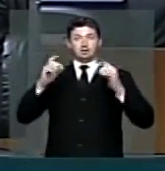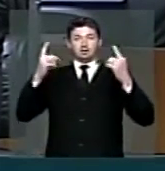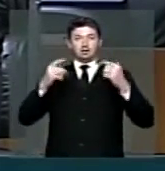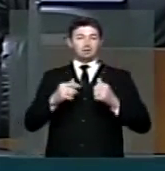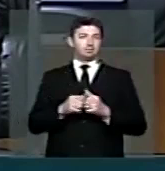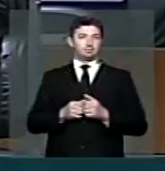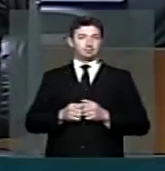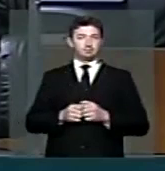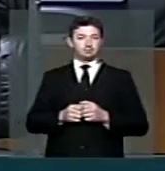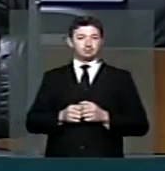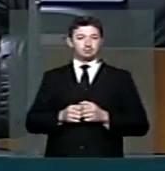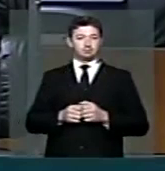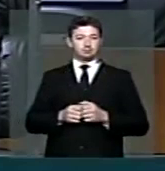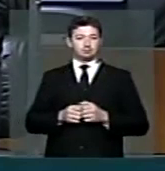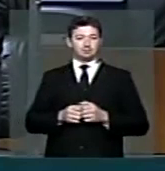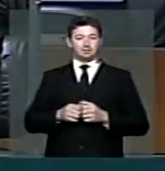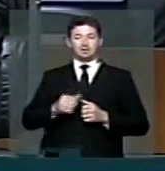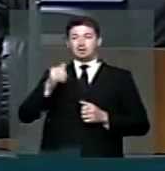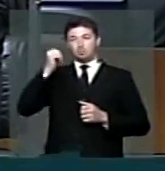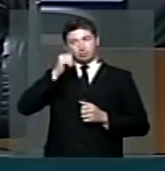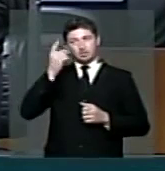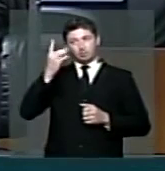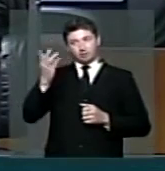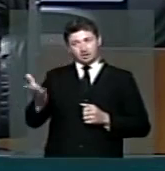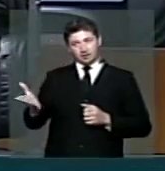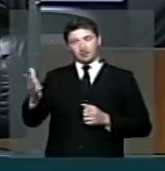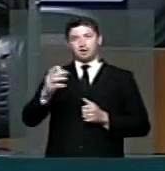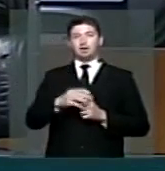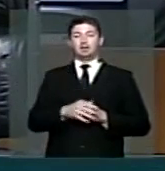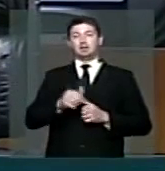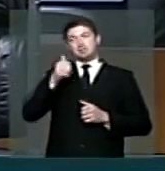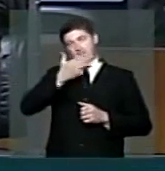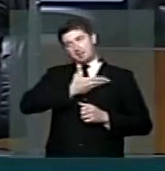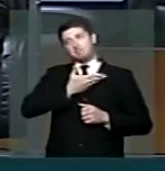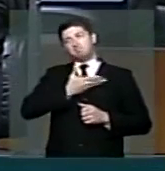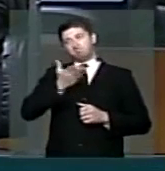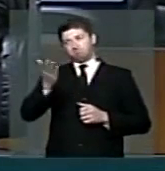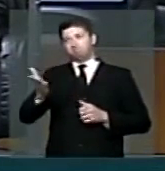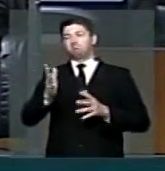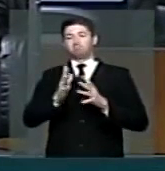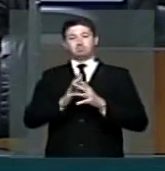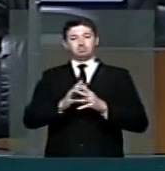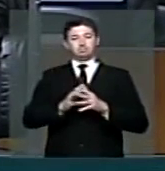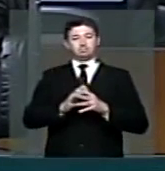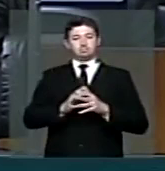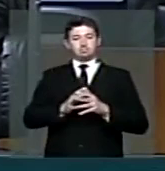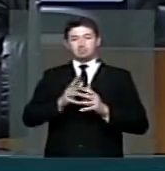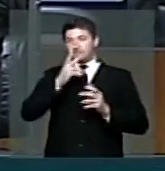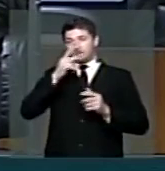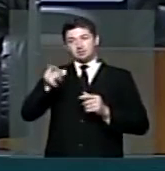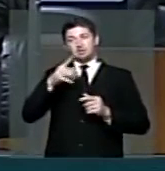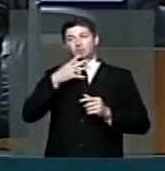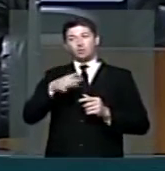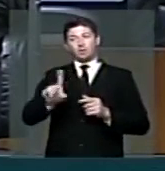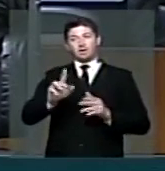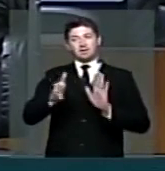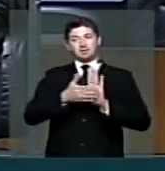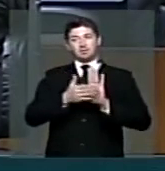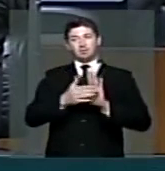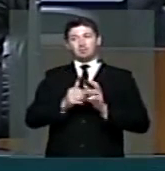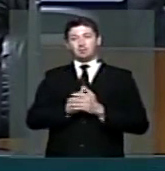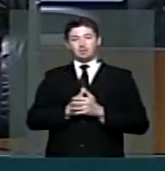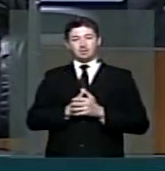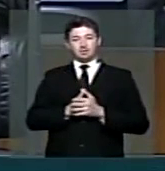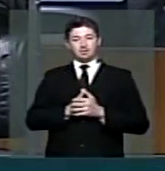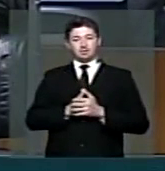notoriamente, a deputada Érica Colcai, minha nobre colega, desconhece o conteúdo dessa proposta,